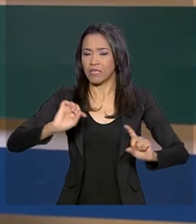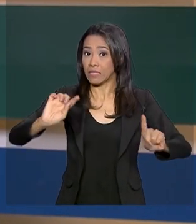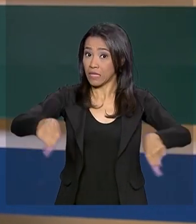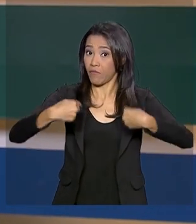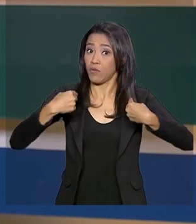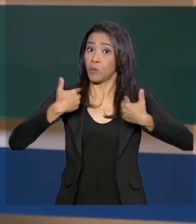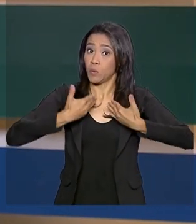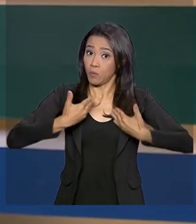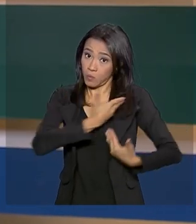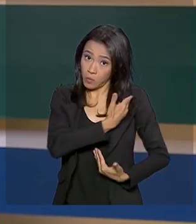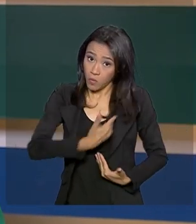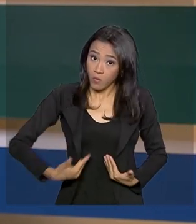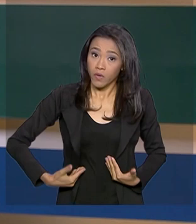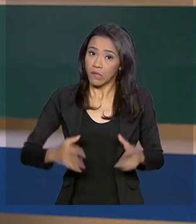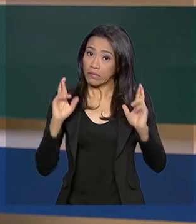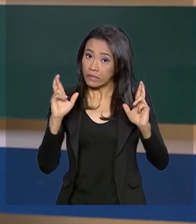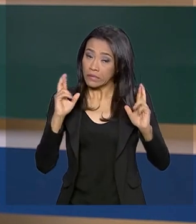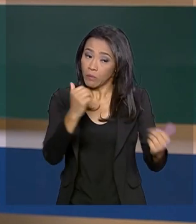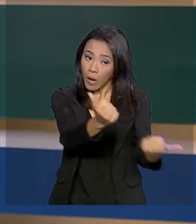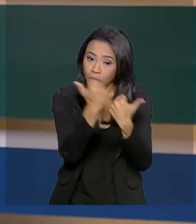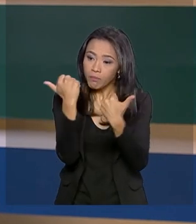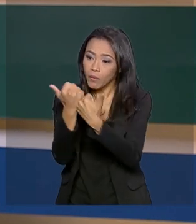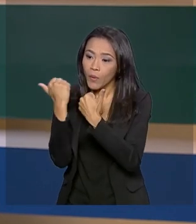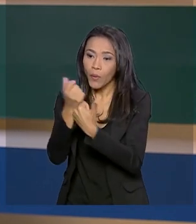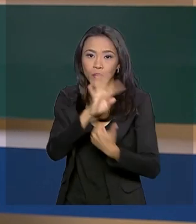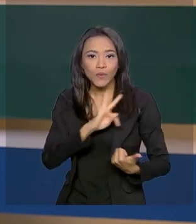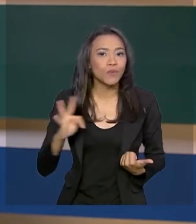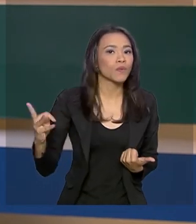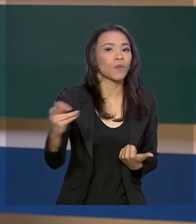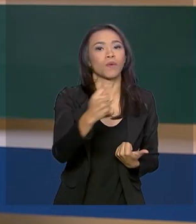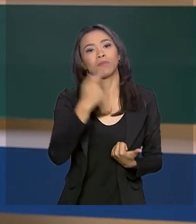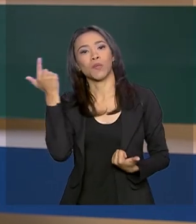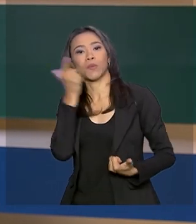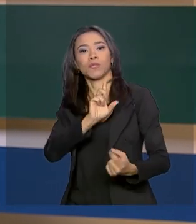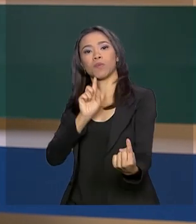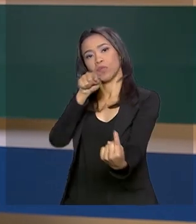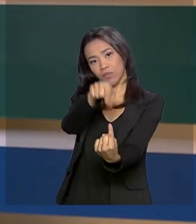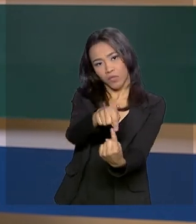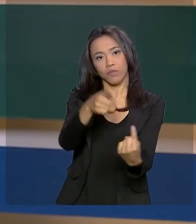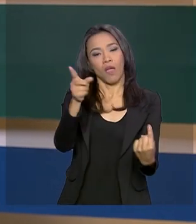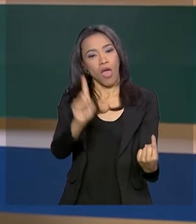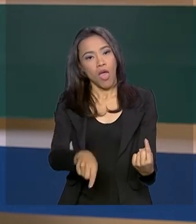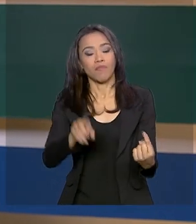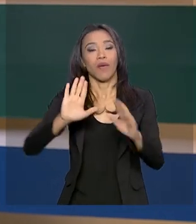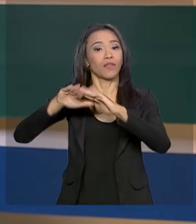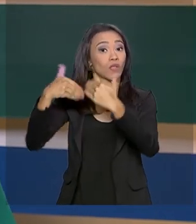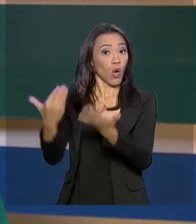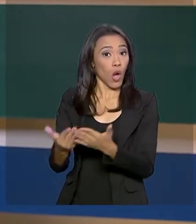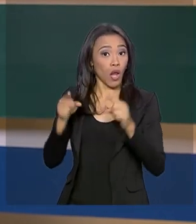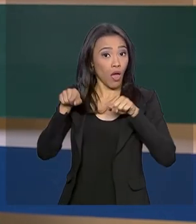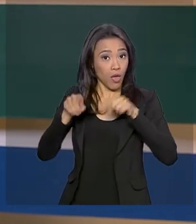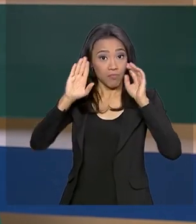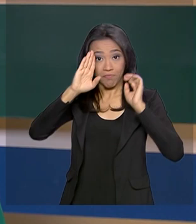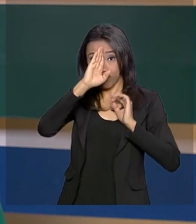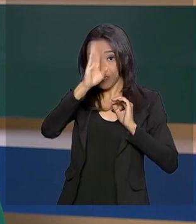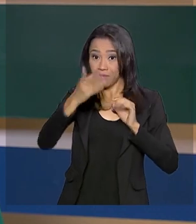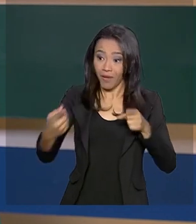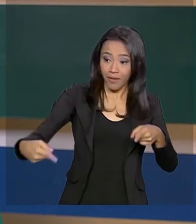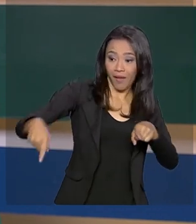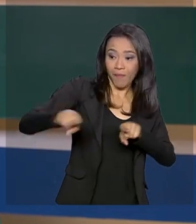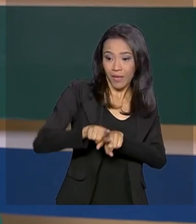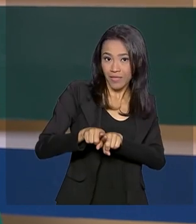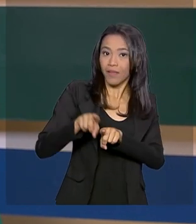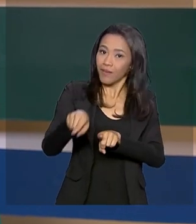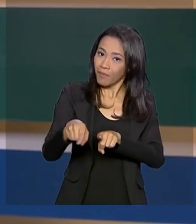aposta no envolvimento de toda a sociedade para alcançar essa meta. Você vai ver agora que a escola é um dos principais aliados nessa